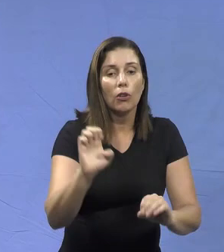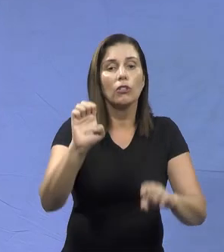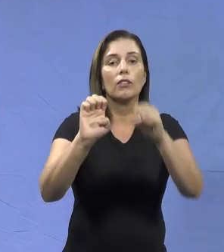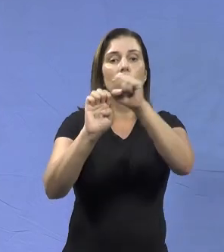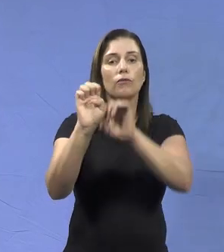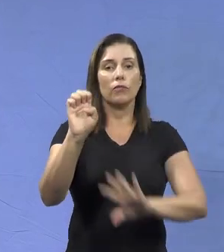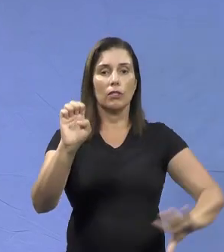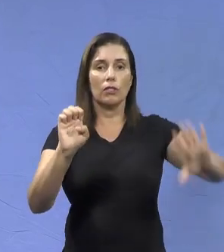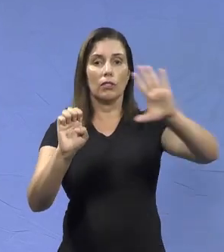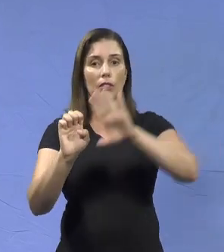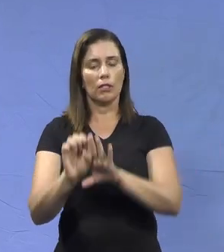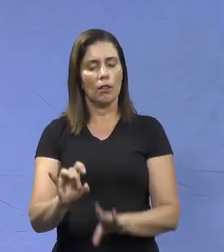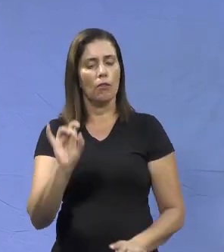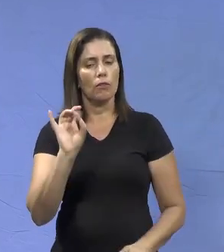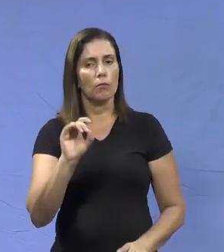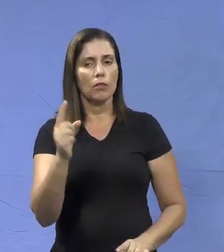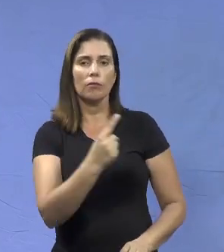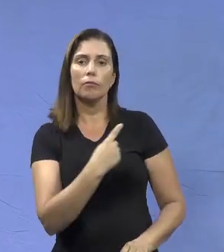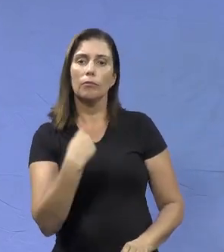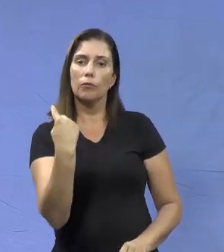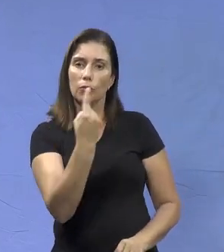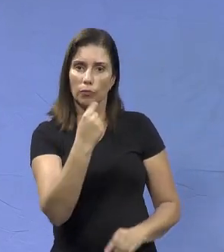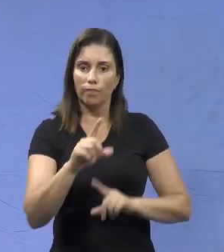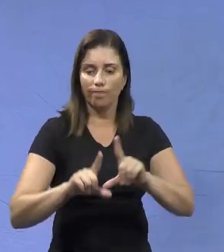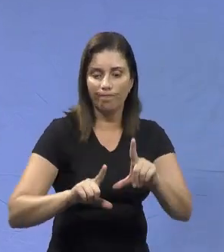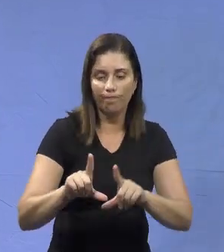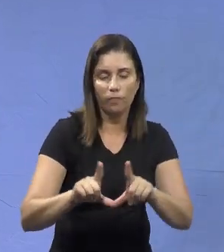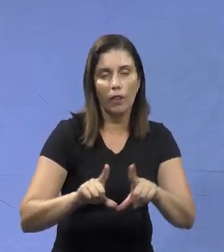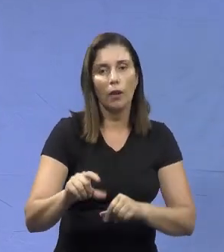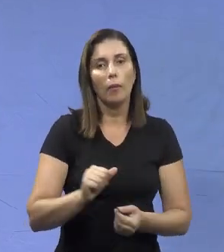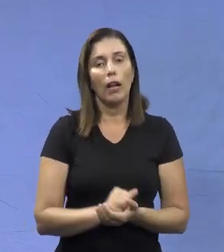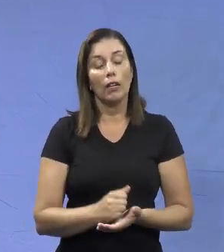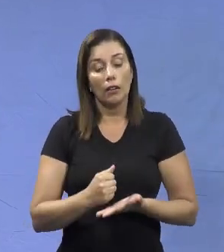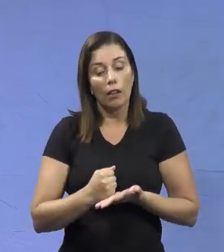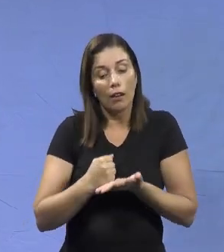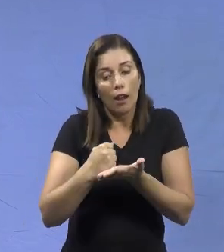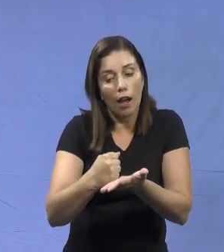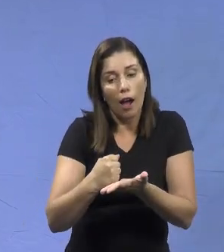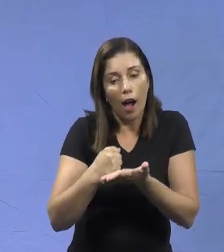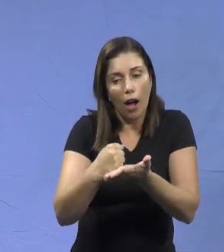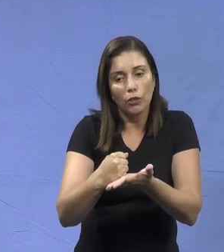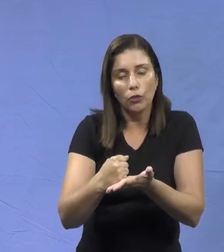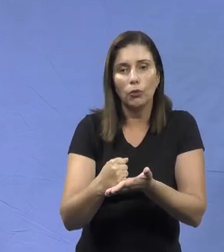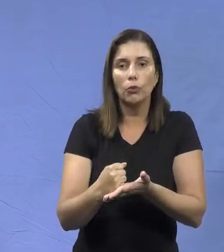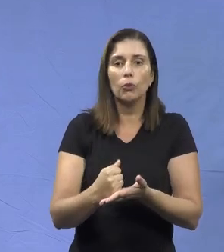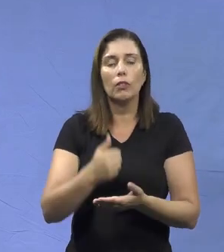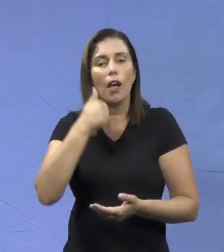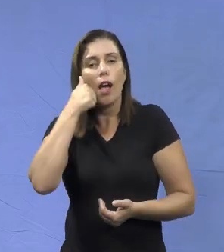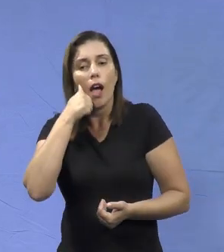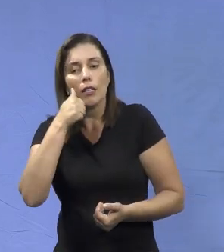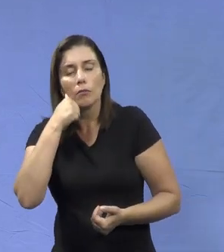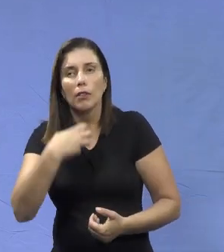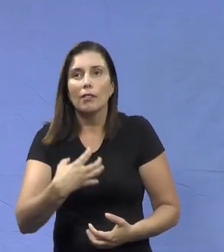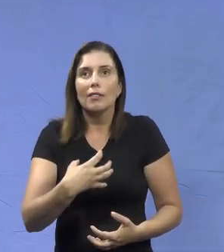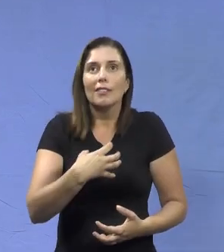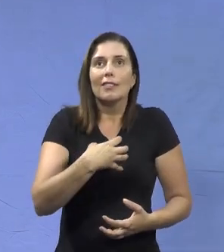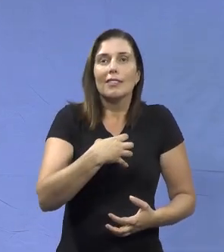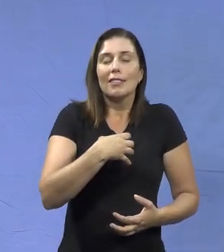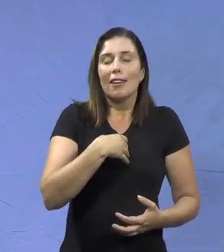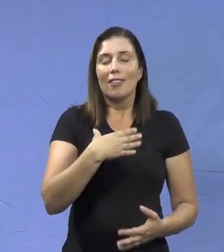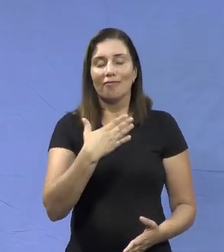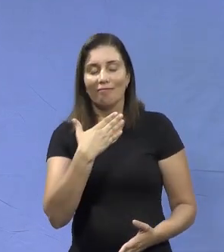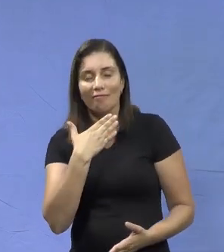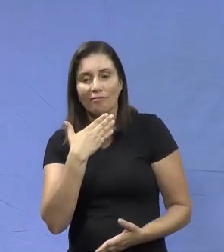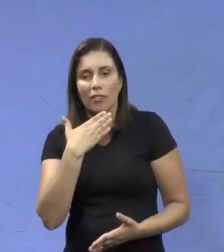projetos de extensão, esse especificamente que a gente está desenvolvendo, ele proporciona, à medida que as mulheres se